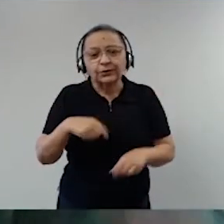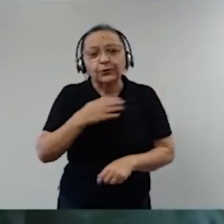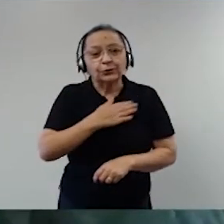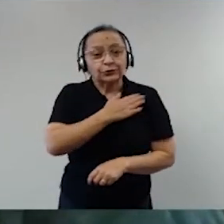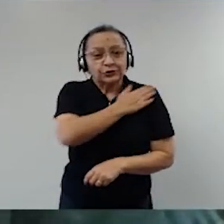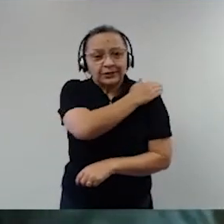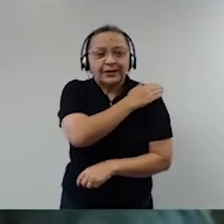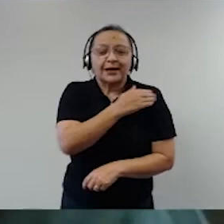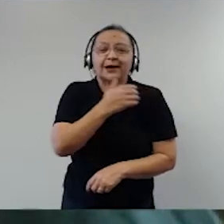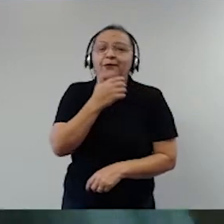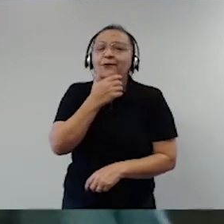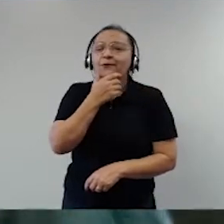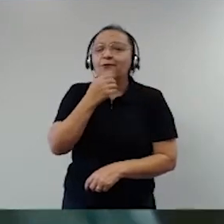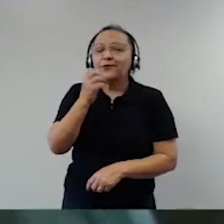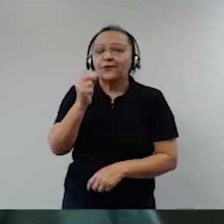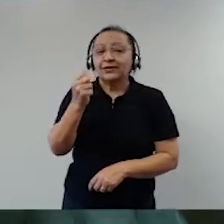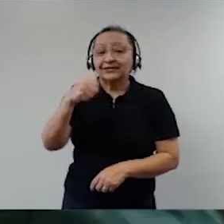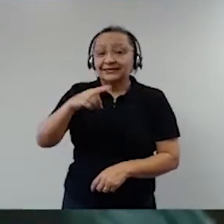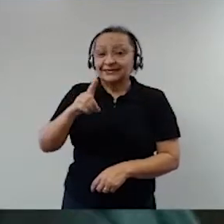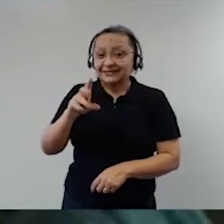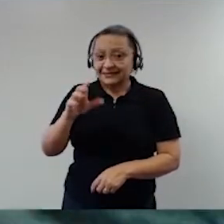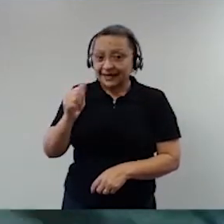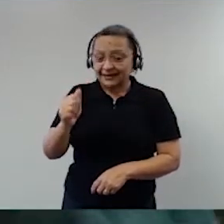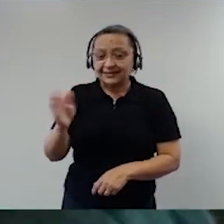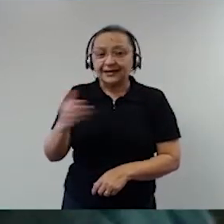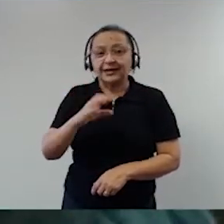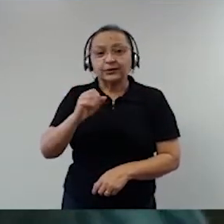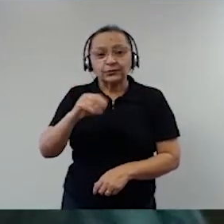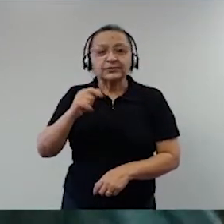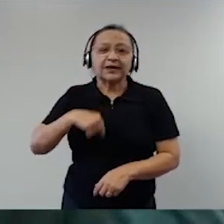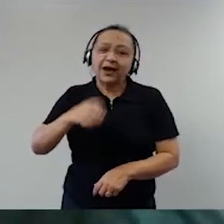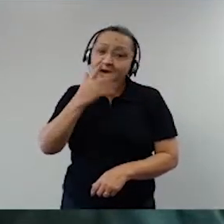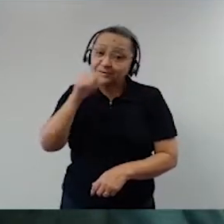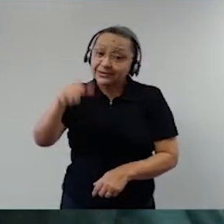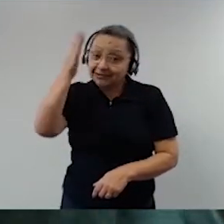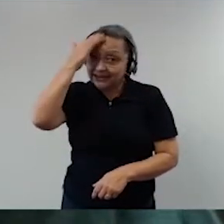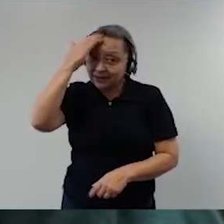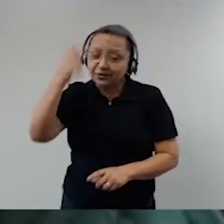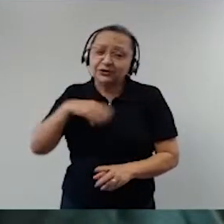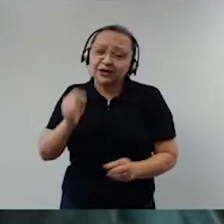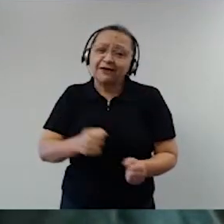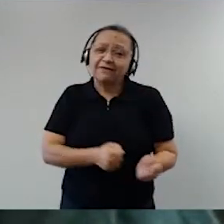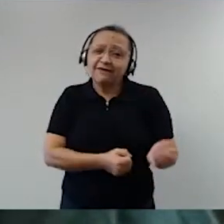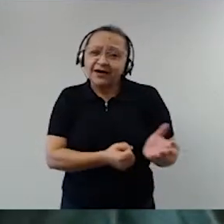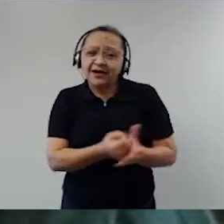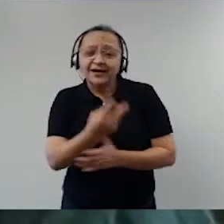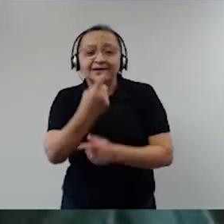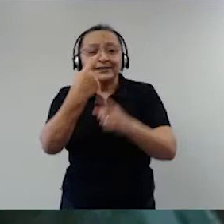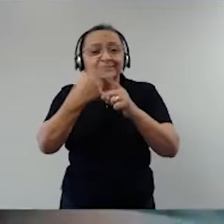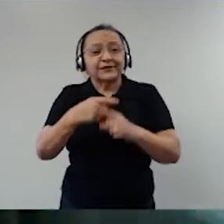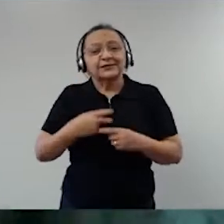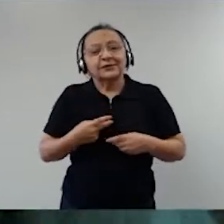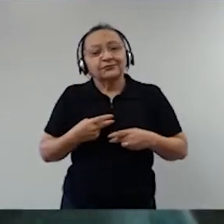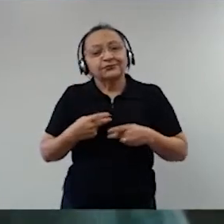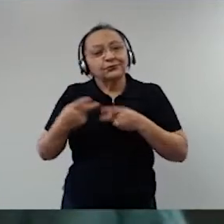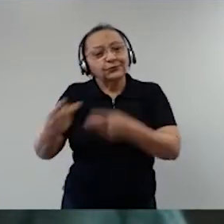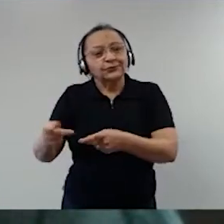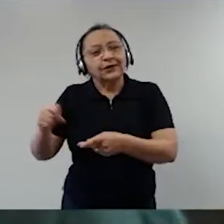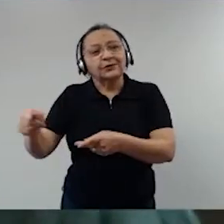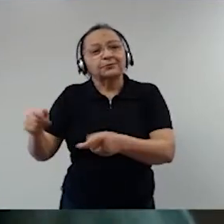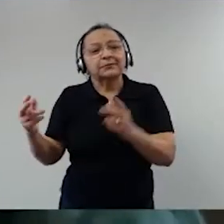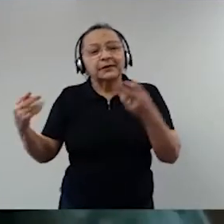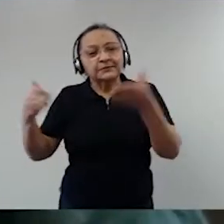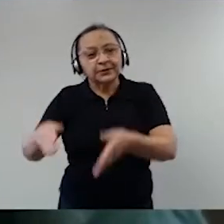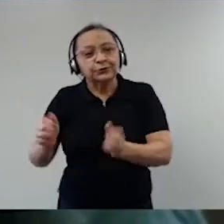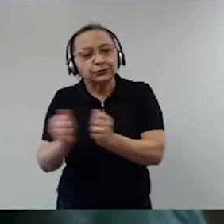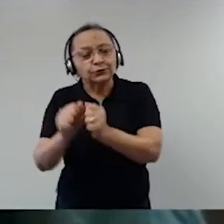saber, eu tive diversos contatos com ele durante, até porque fui convidado para audiências públicas durante a Constituente, escrevi os comentários